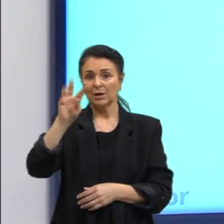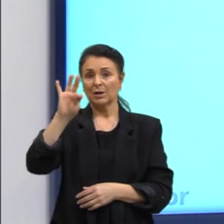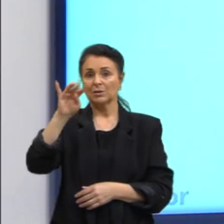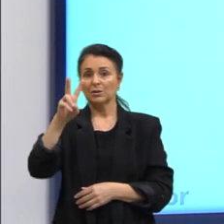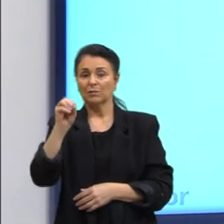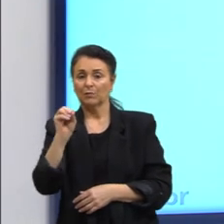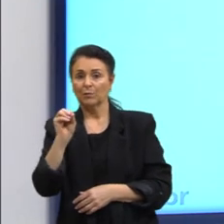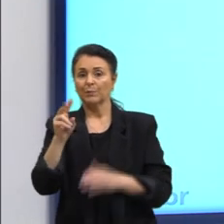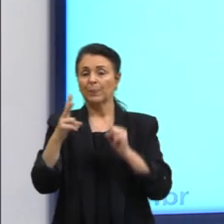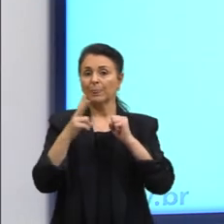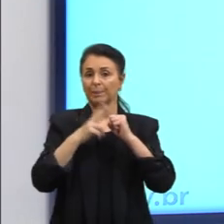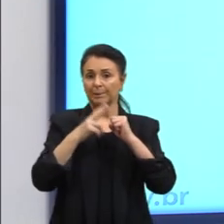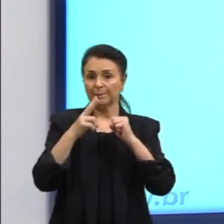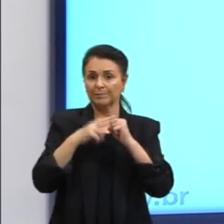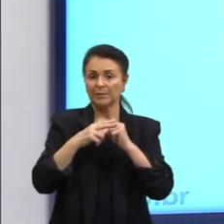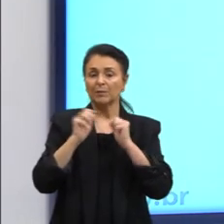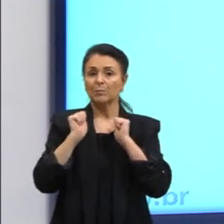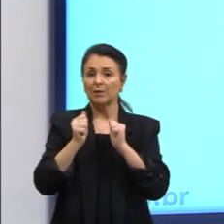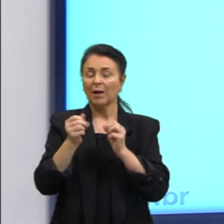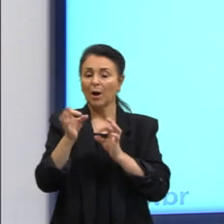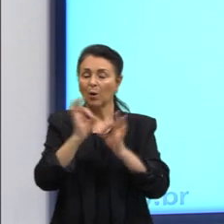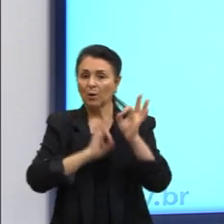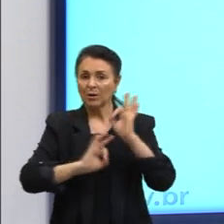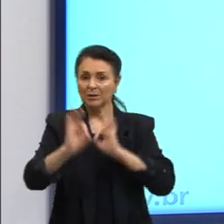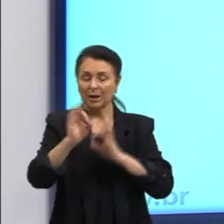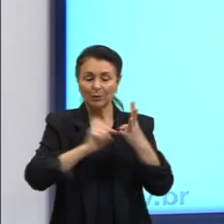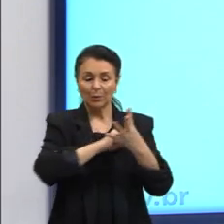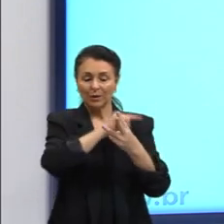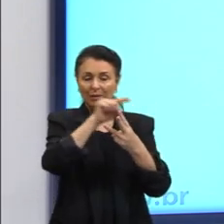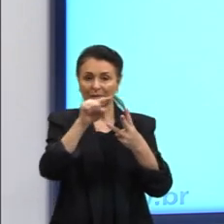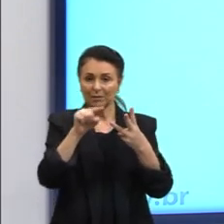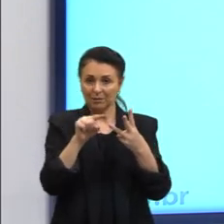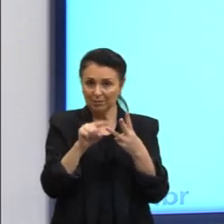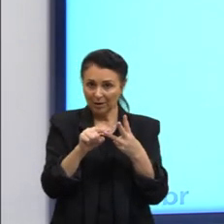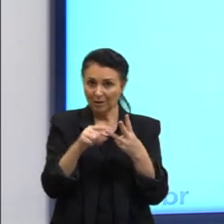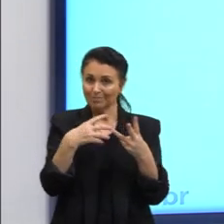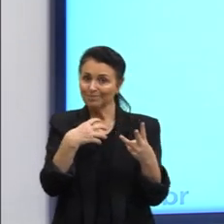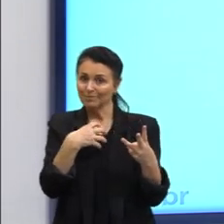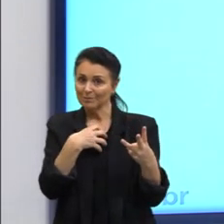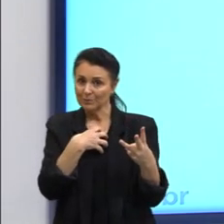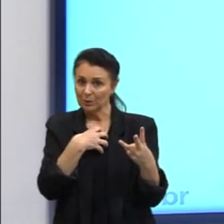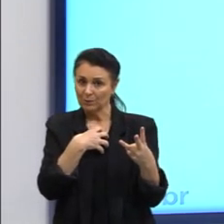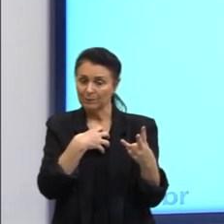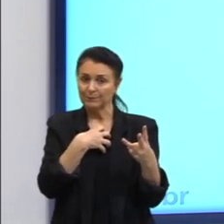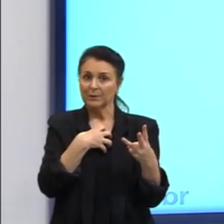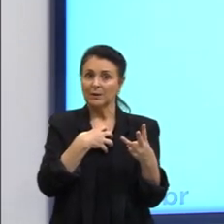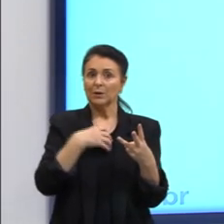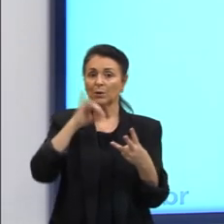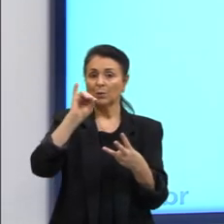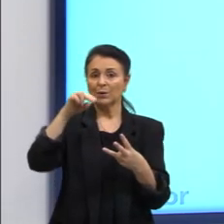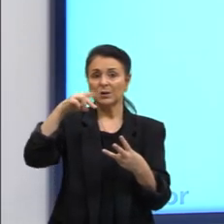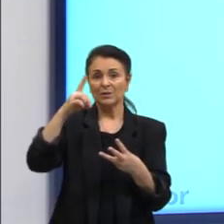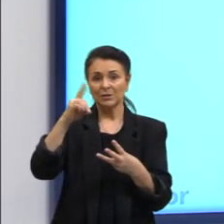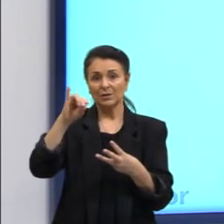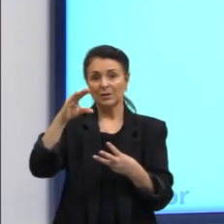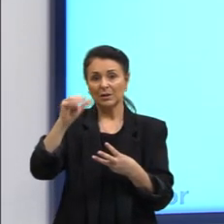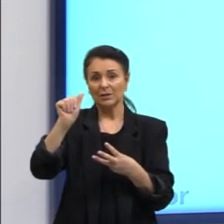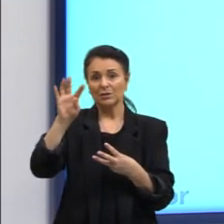verbos Gente Eles podem estar Organizados Em três modos Quais são esses modos O modo indicativo